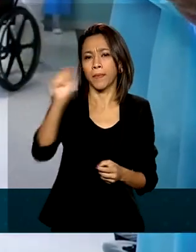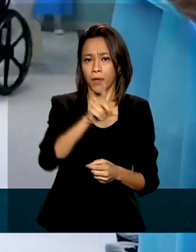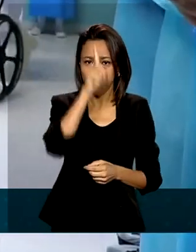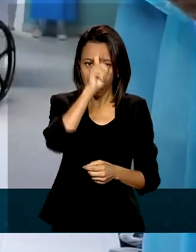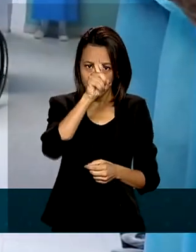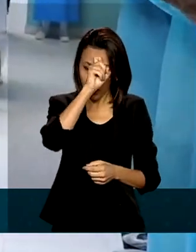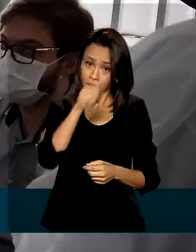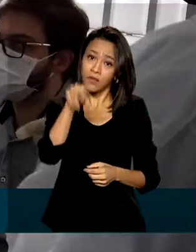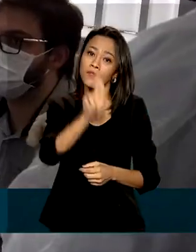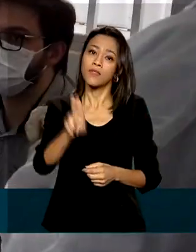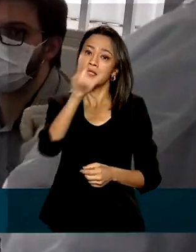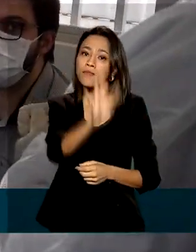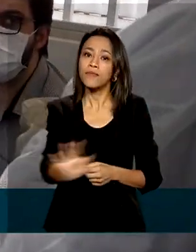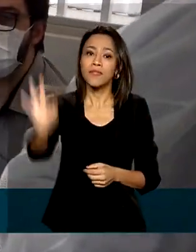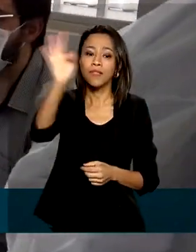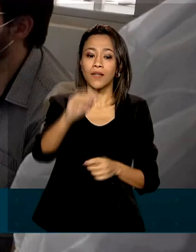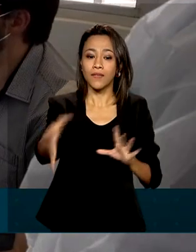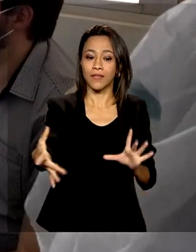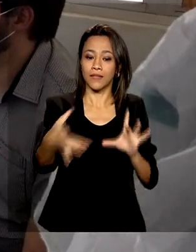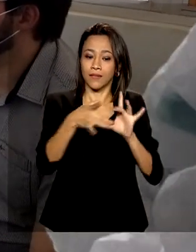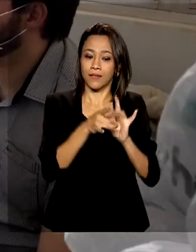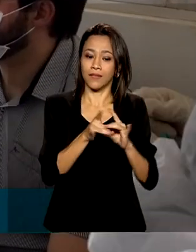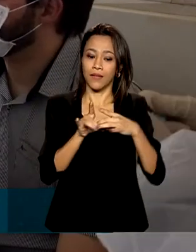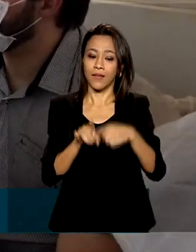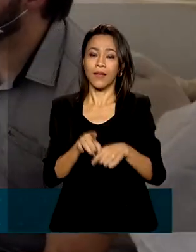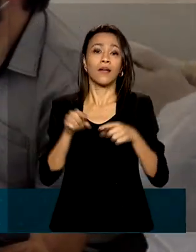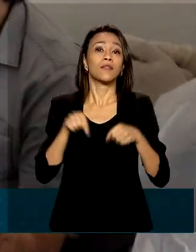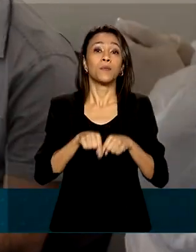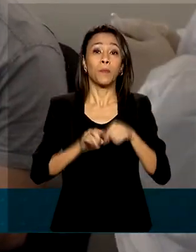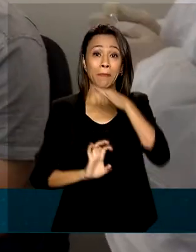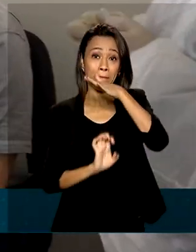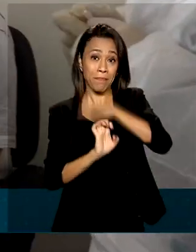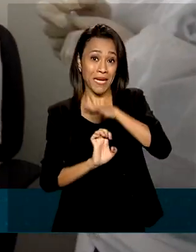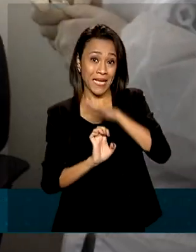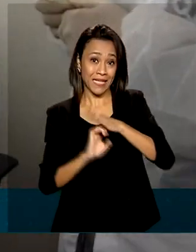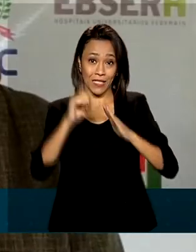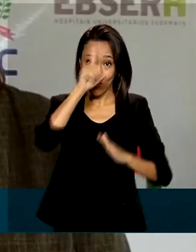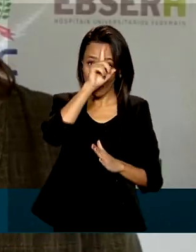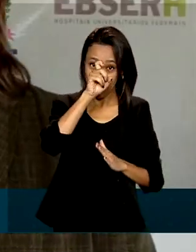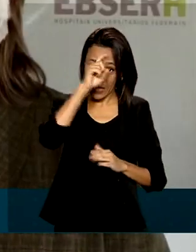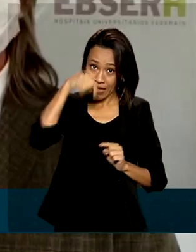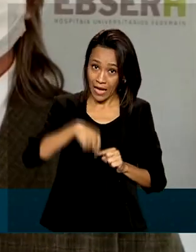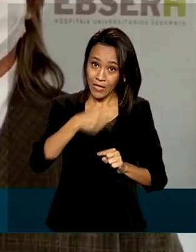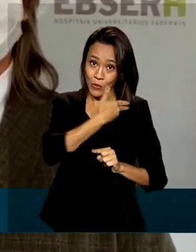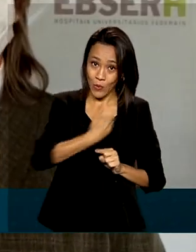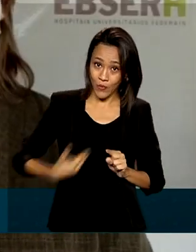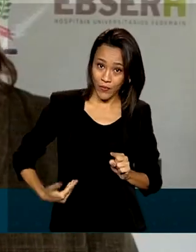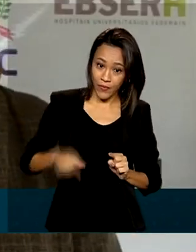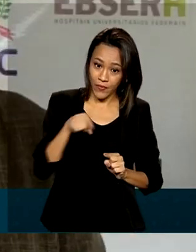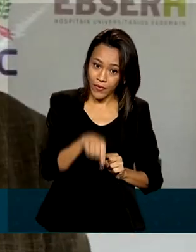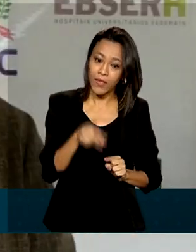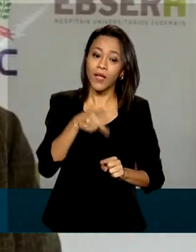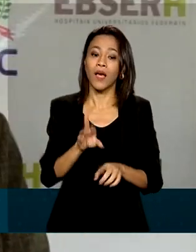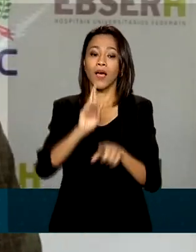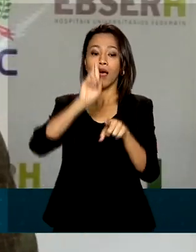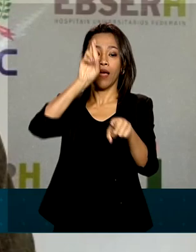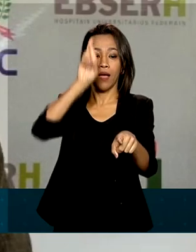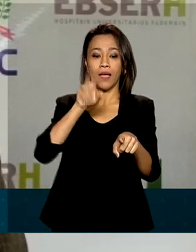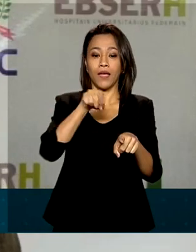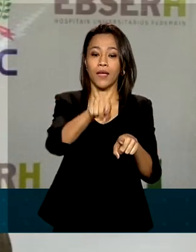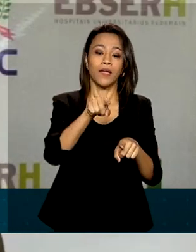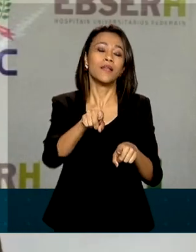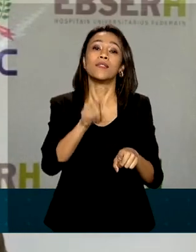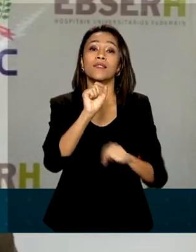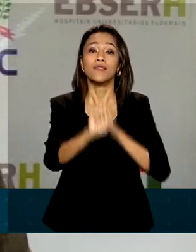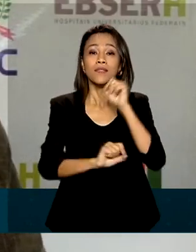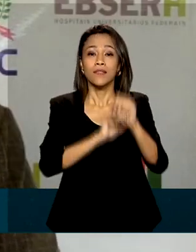ligados à empresa brasileira de serviços hospitalares. Uma delas é liderada pelo Hospital Universitário